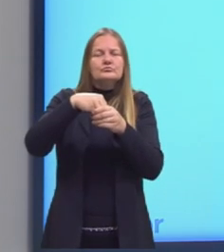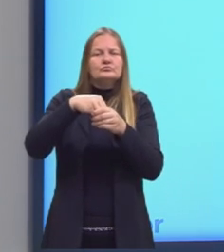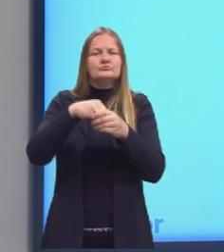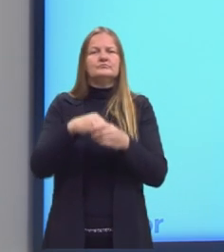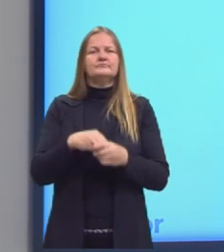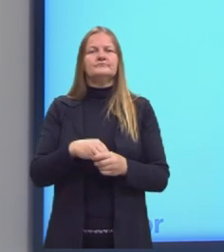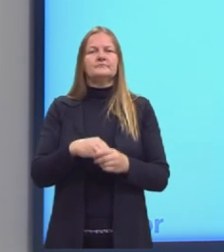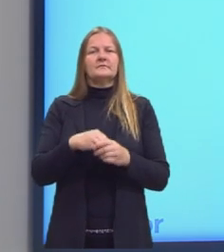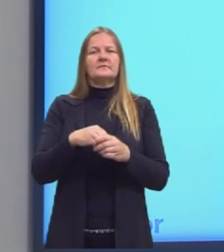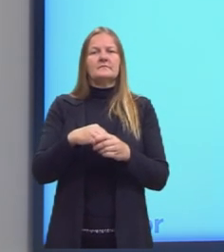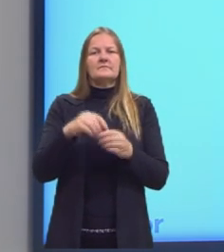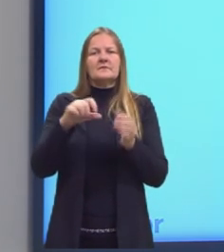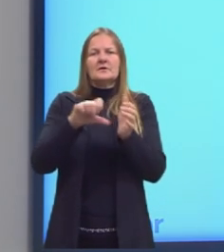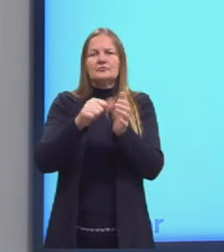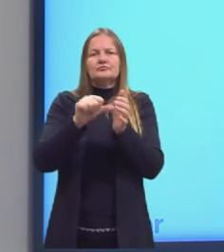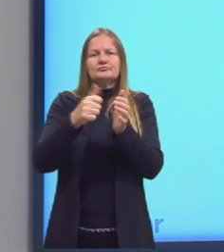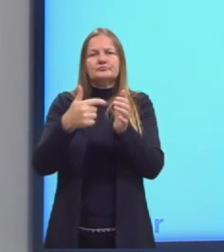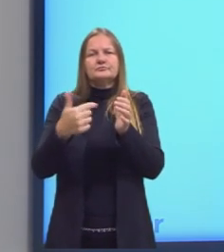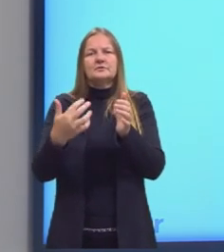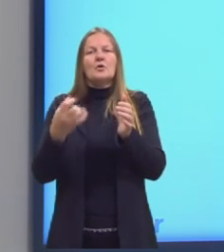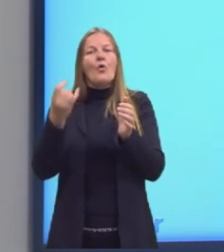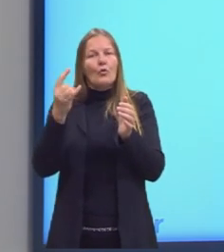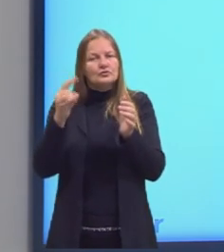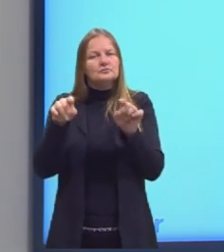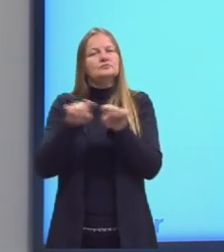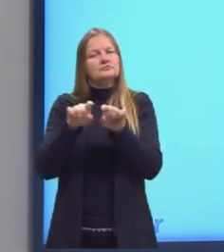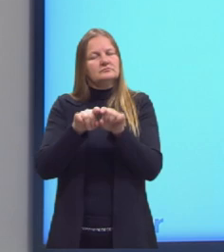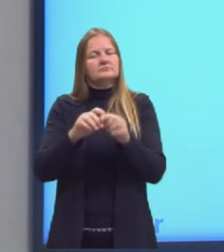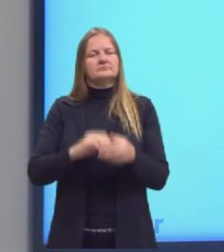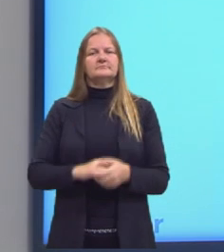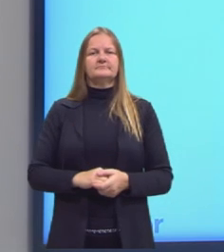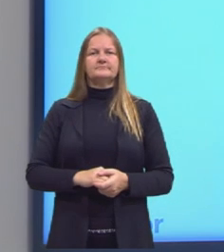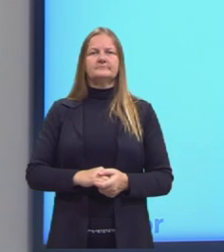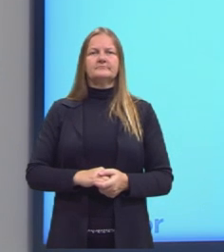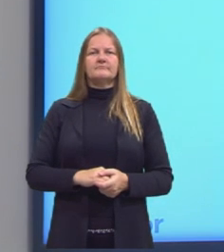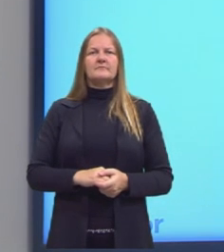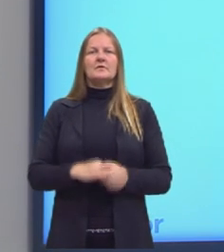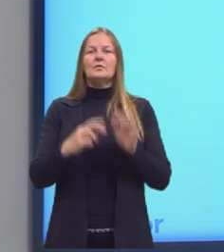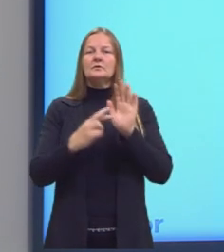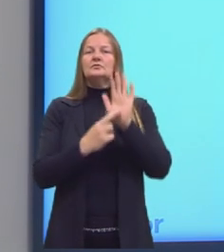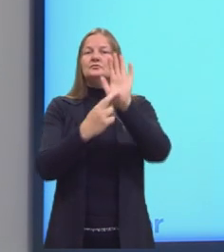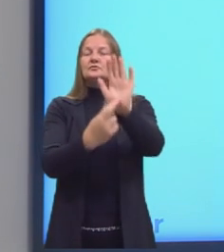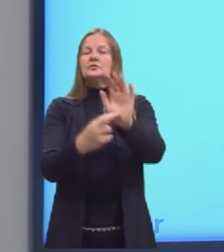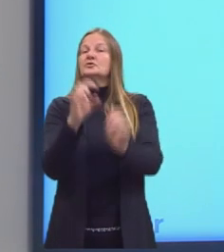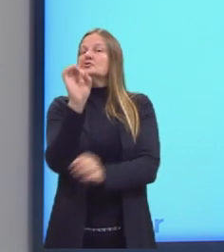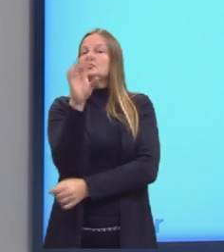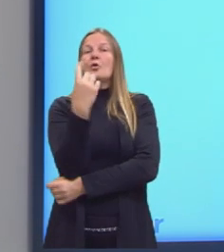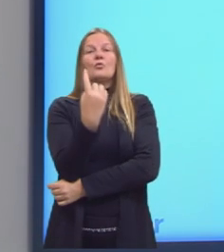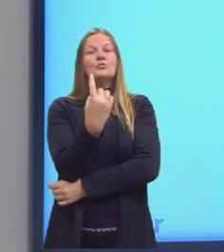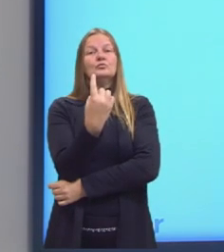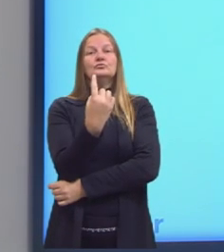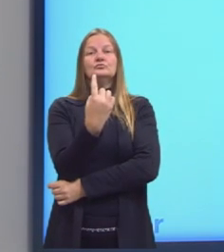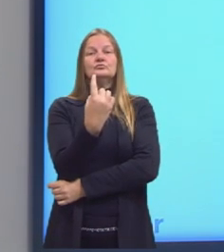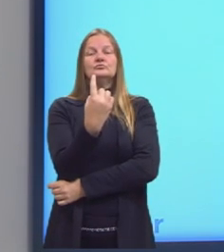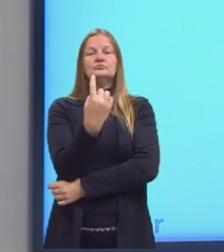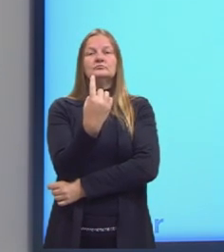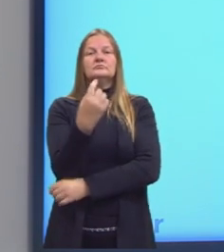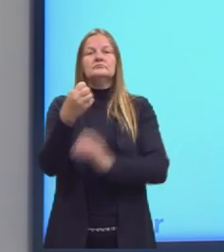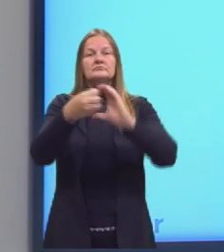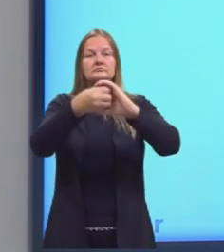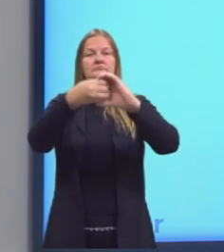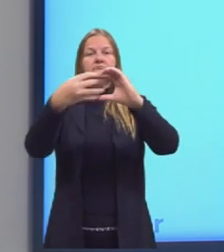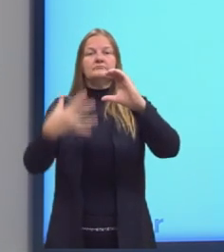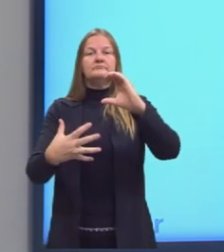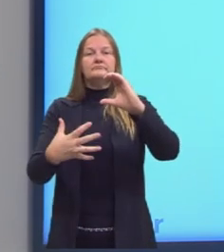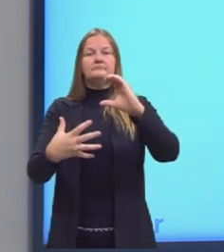primeiro termo, sei todos eles e sei o último também. Mas, quando ele representa só um elemento, como é que eu classifico? A gente